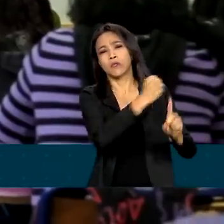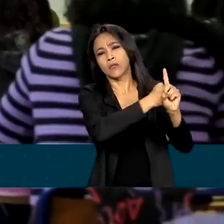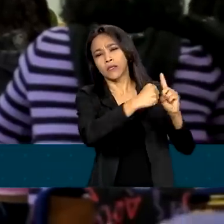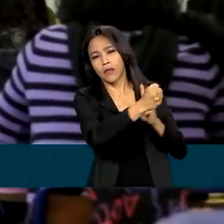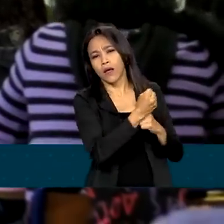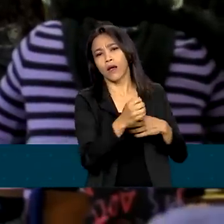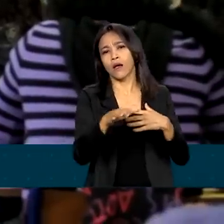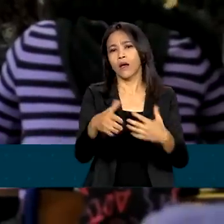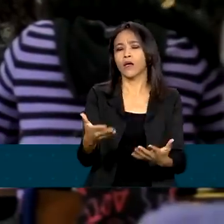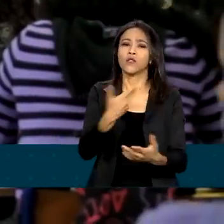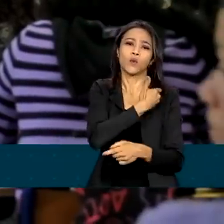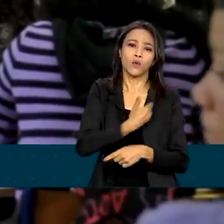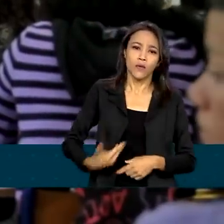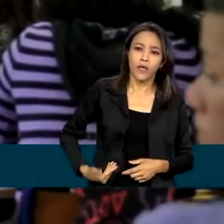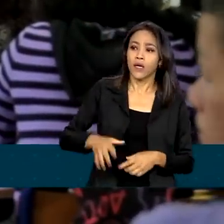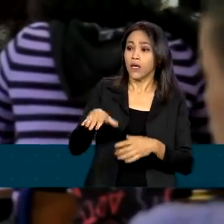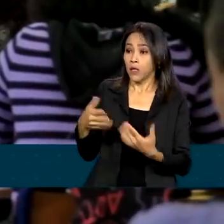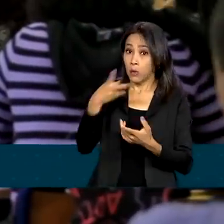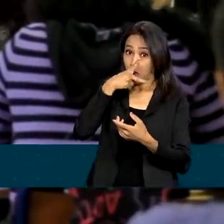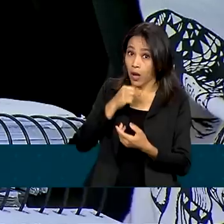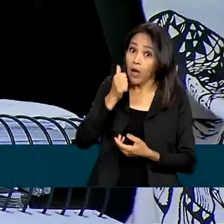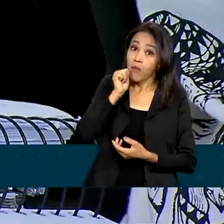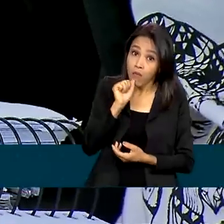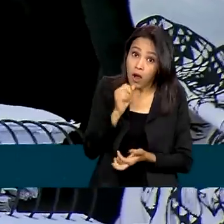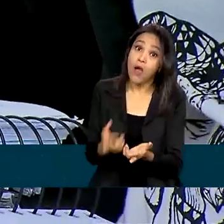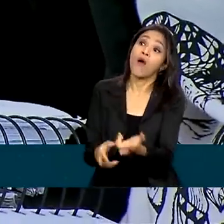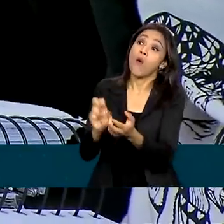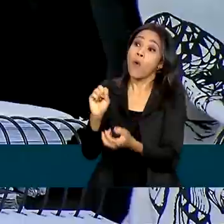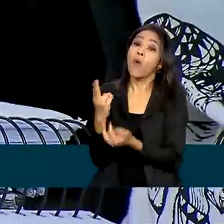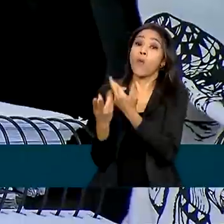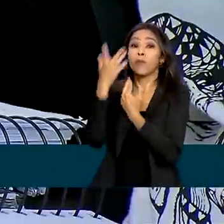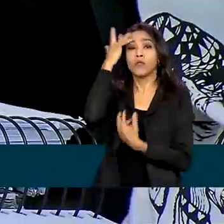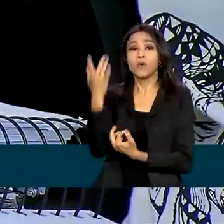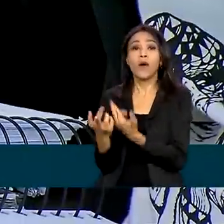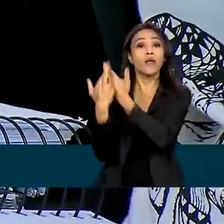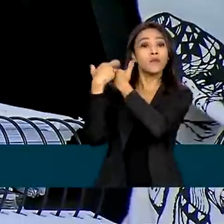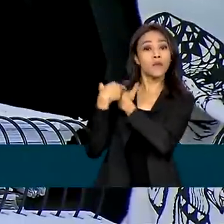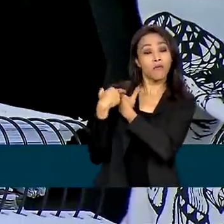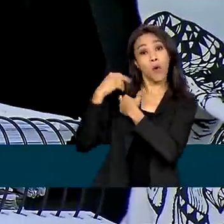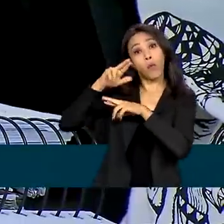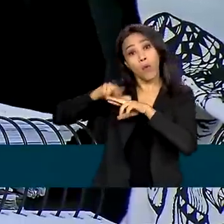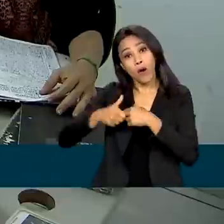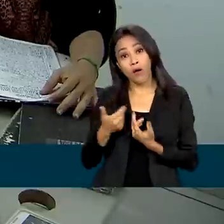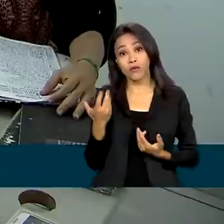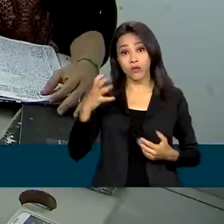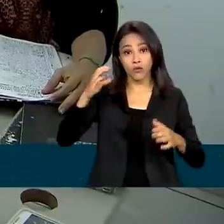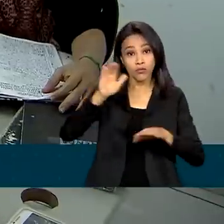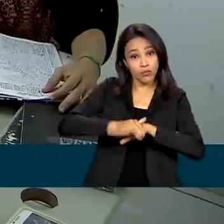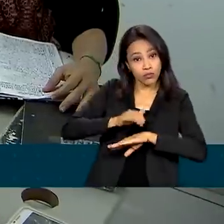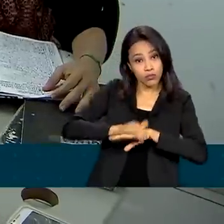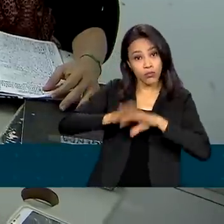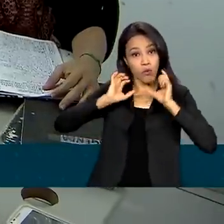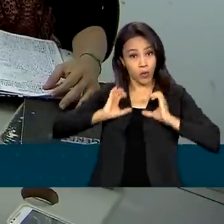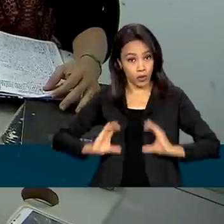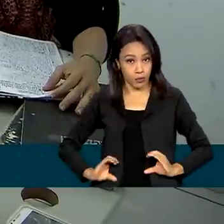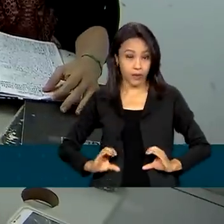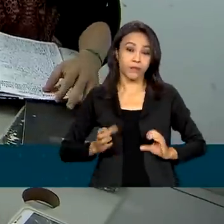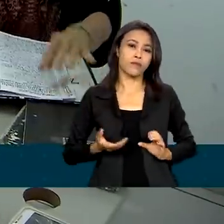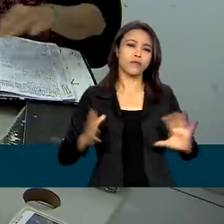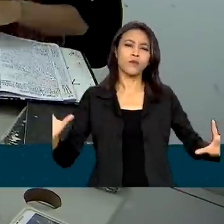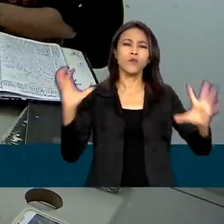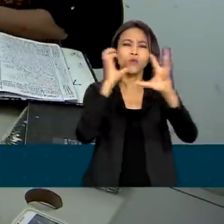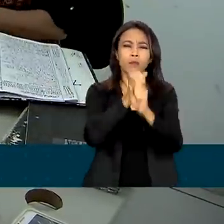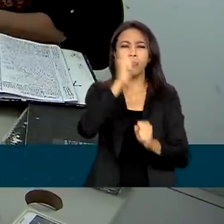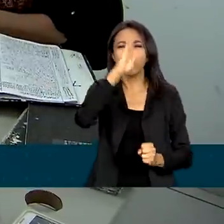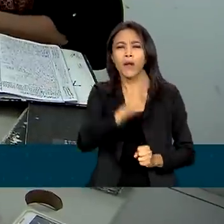pelo Estado, pelos pais ou responsáveis, ou em razão de sua própria conduta. Ao todo, no país, são